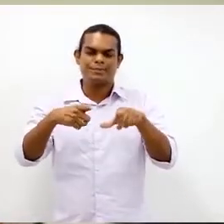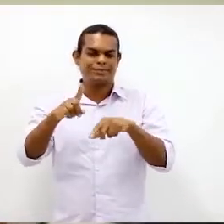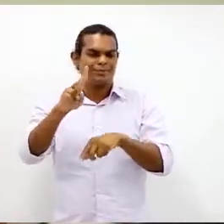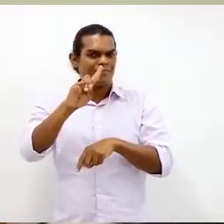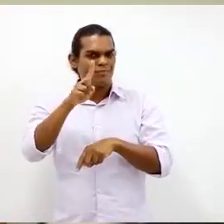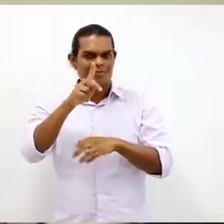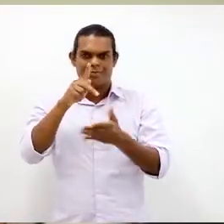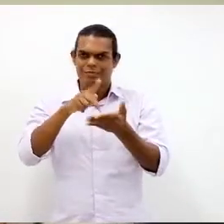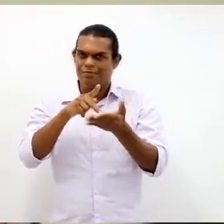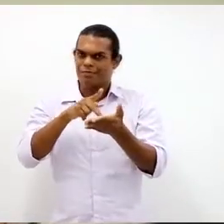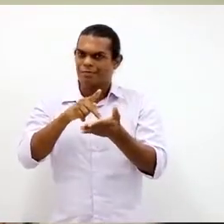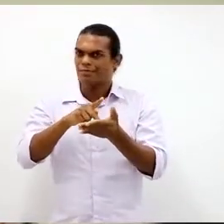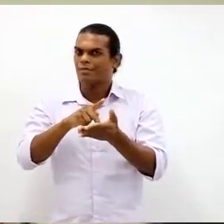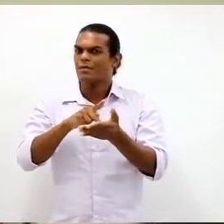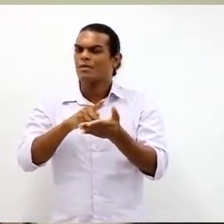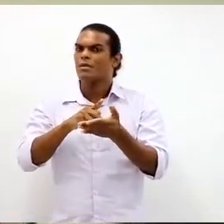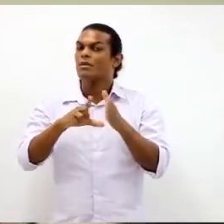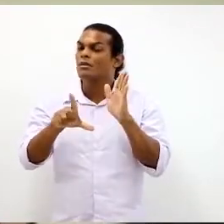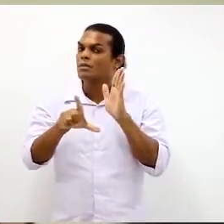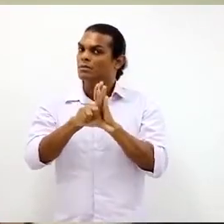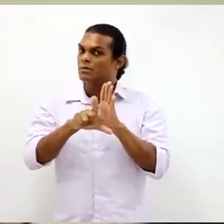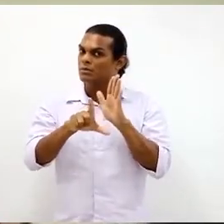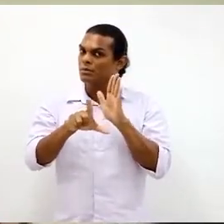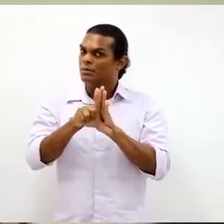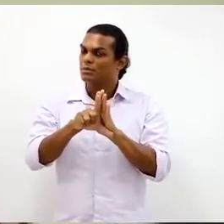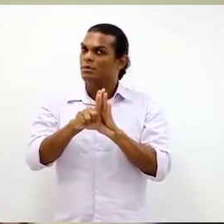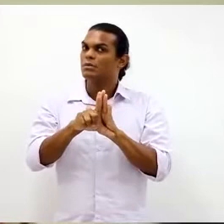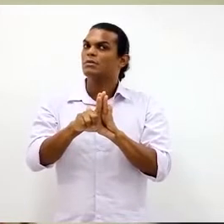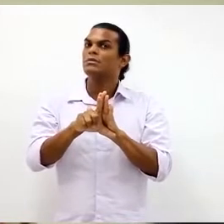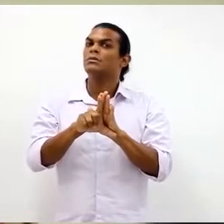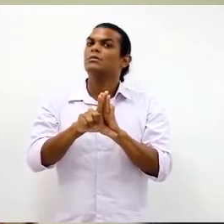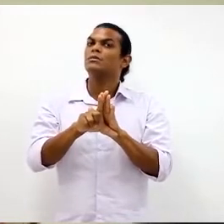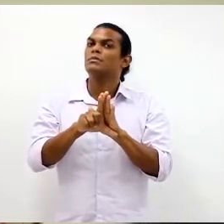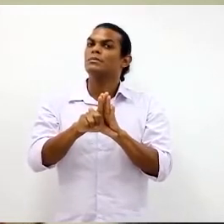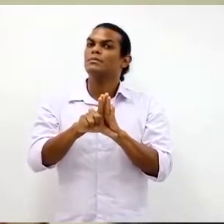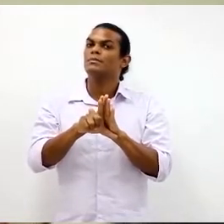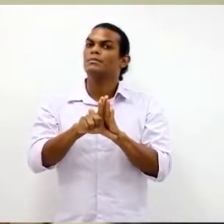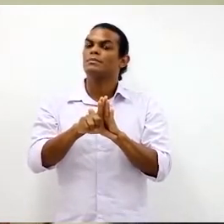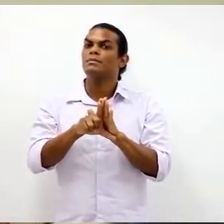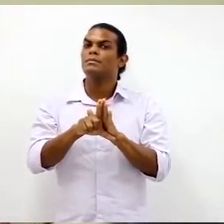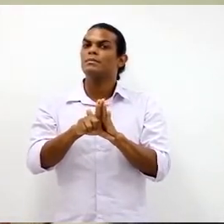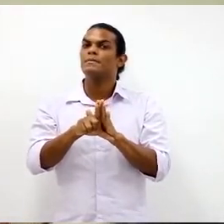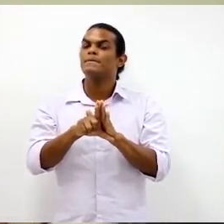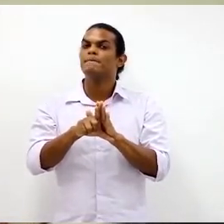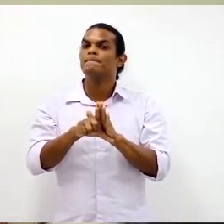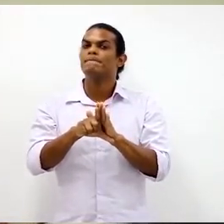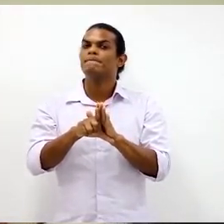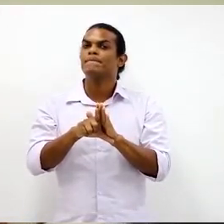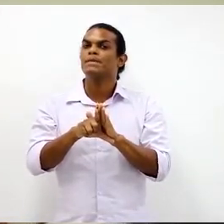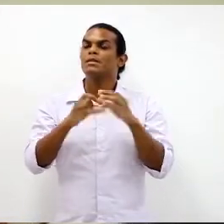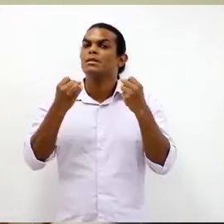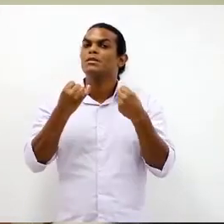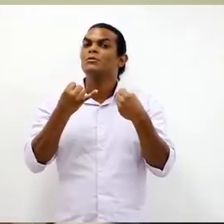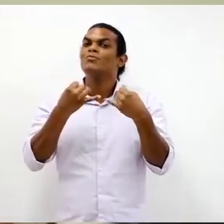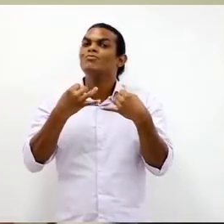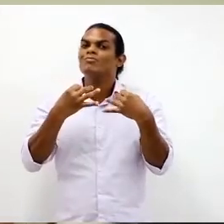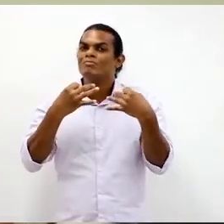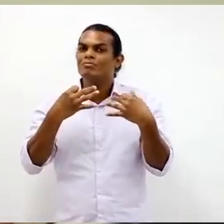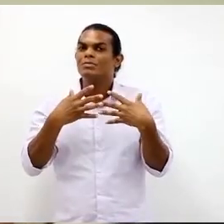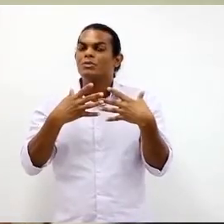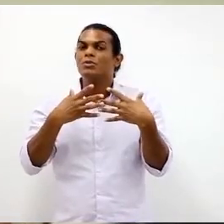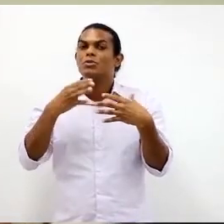Não é verdade. Na lei, na legislação, normalmente, nas questões desse tipo, os juízes têm decidido que isso é falta de postura